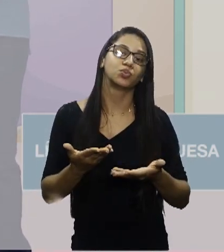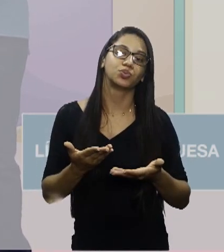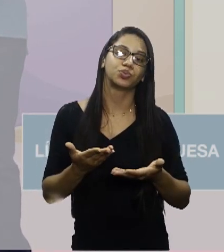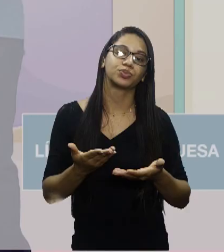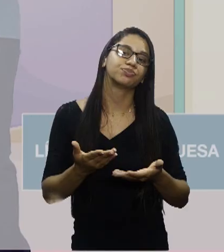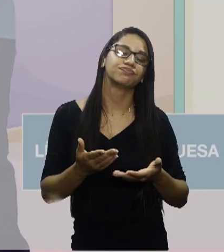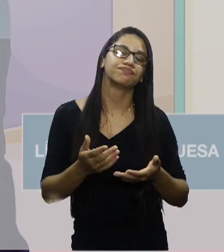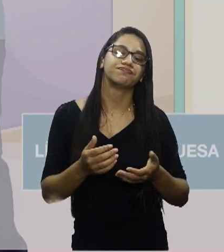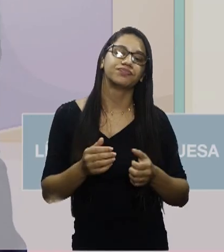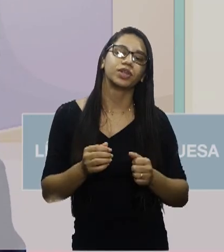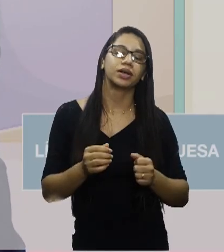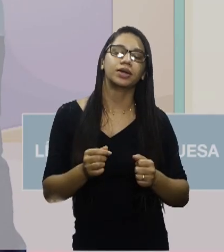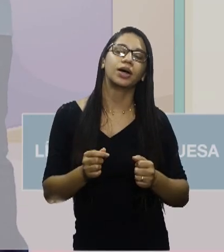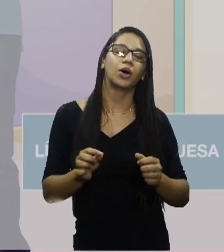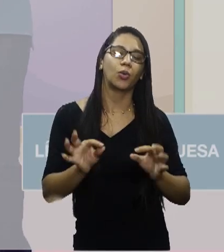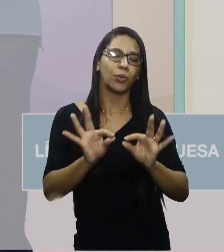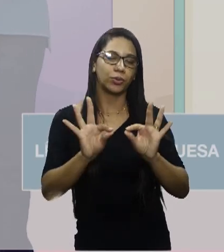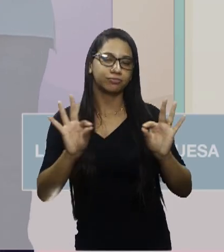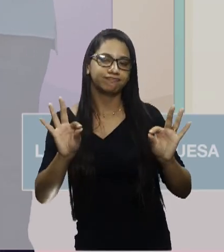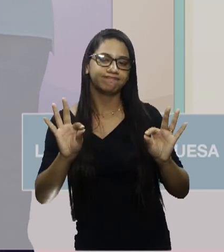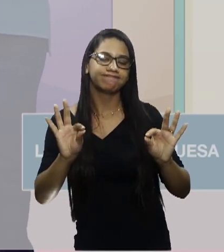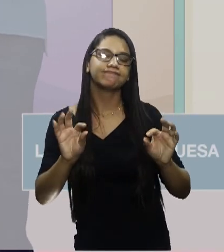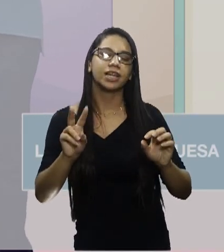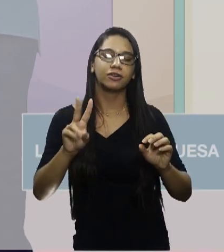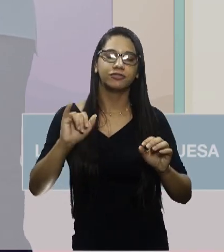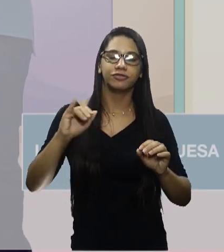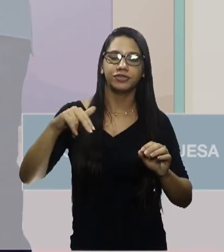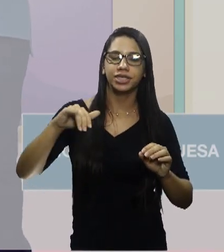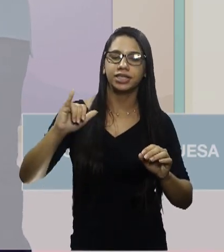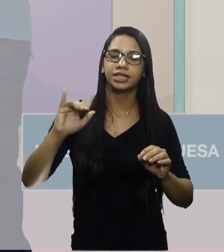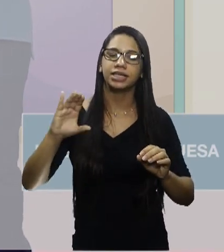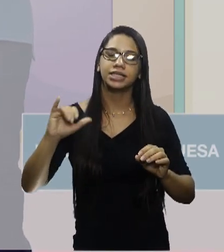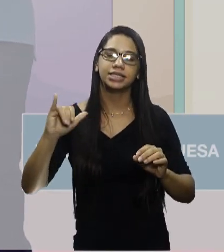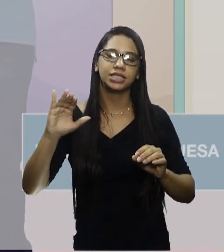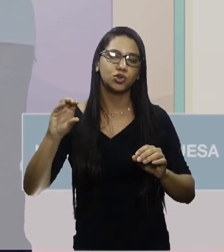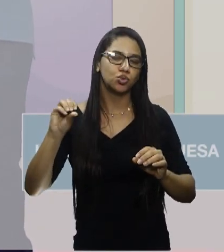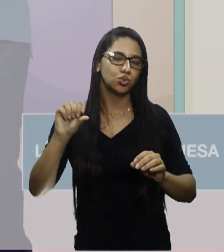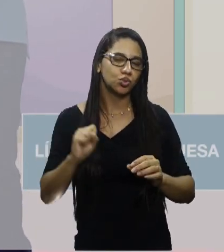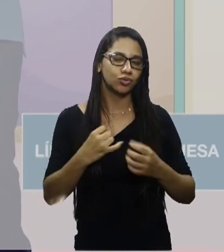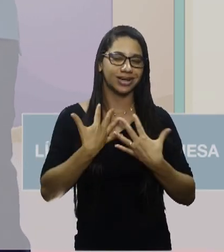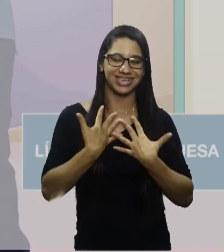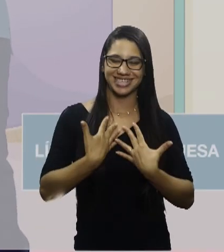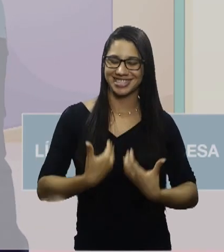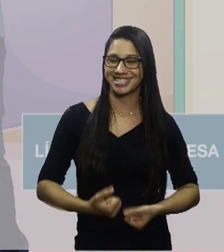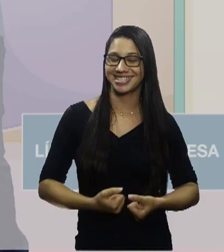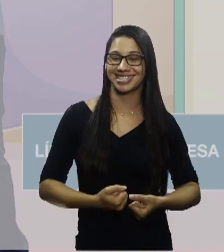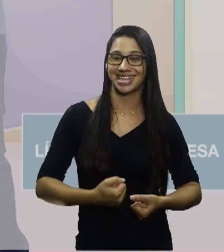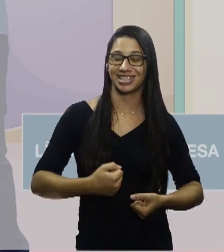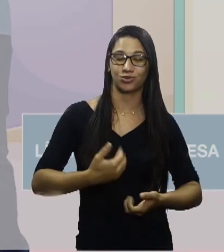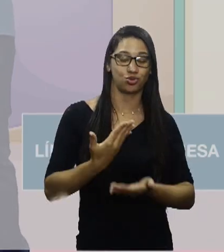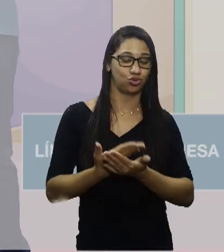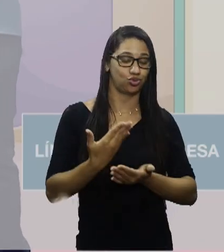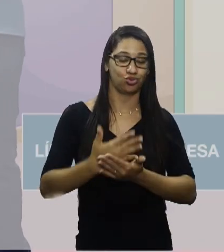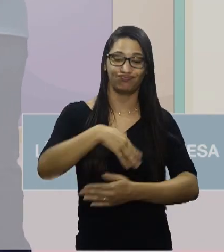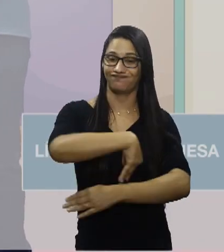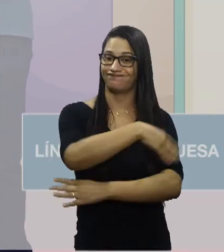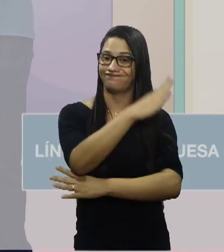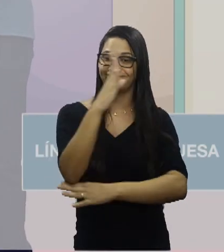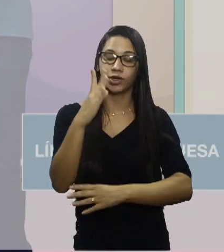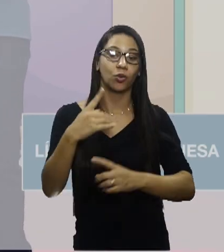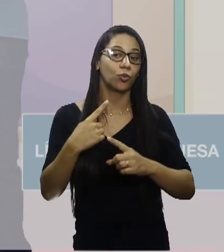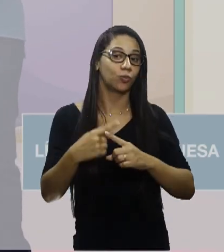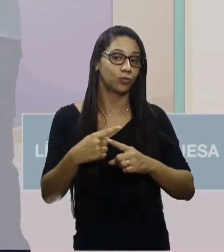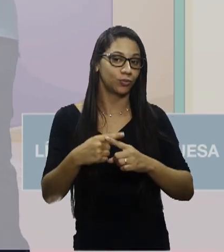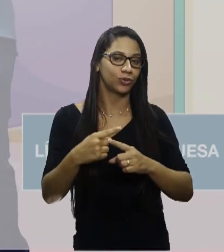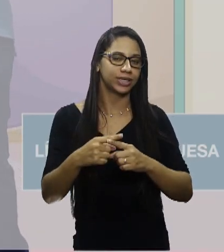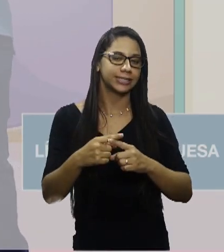formando o período, temos. Vinícius devia estar cansado porque estudou o dia inteiro. Então, o porquê aí